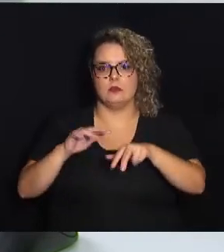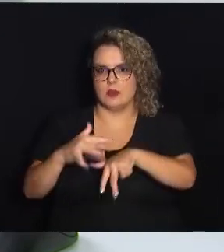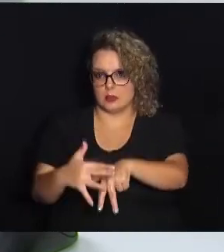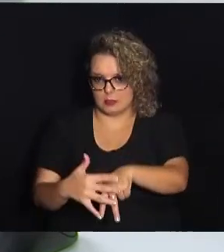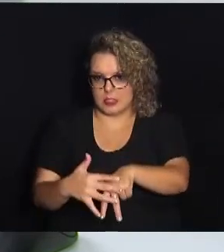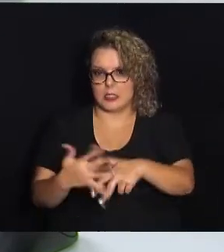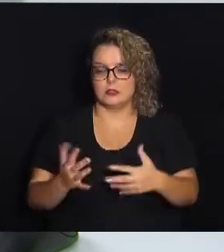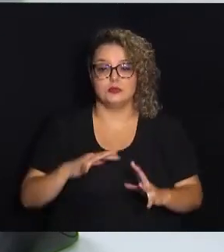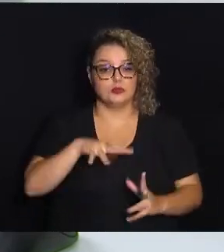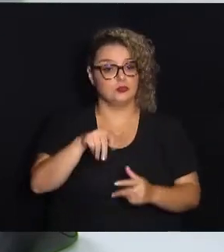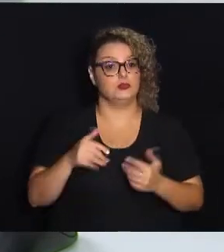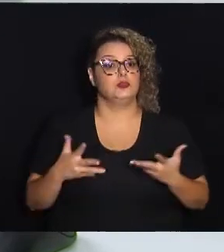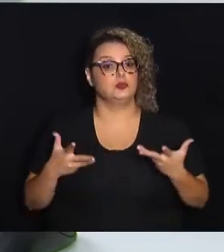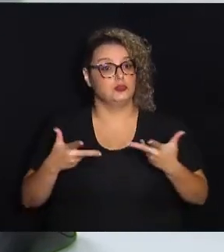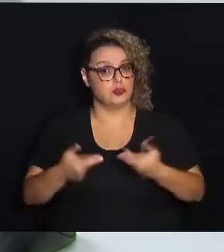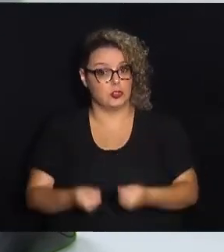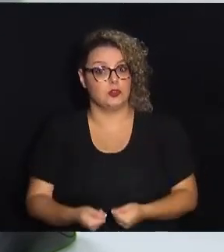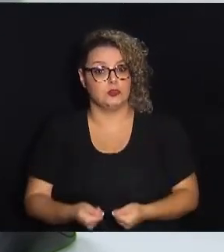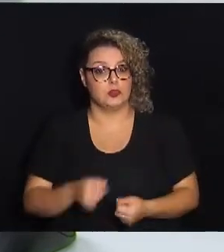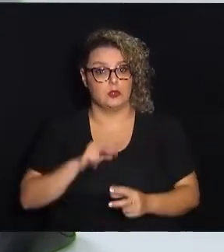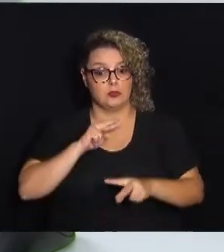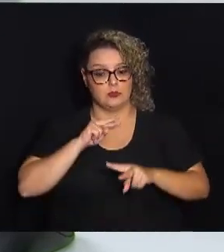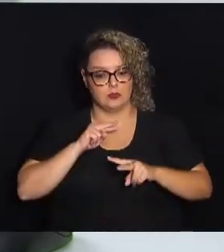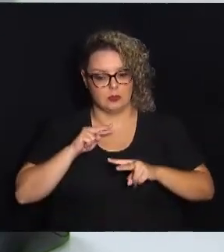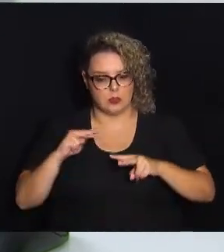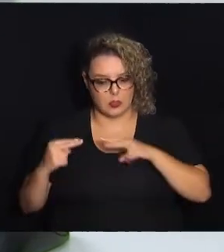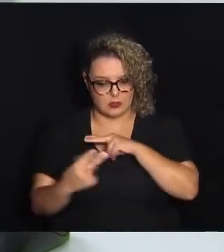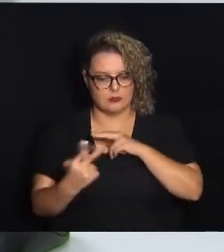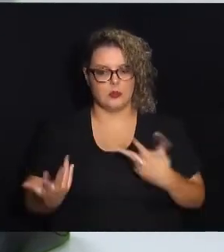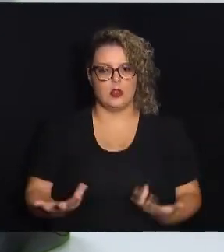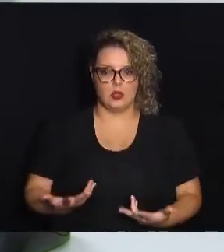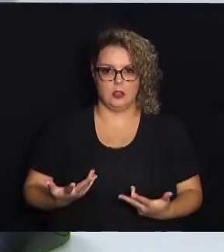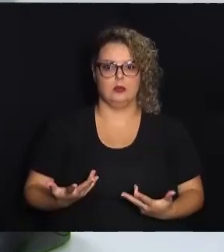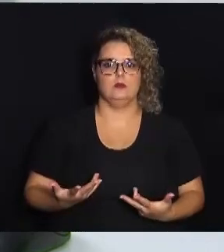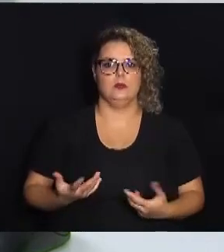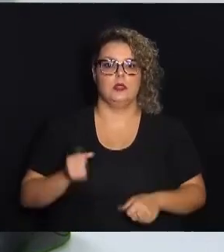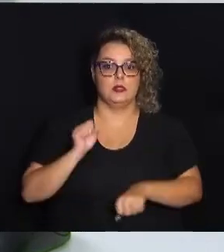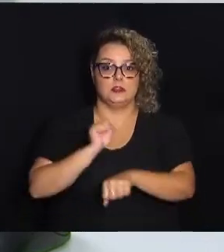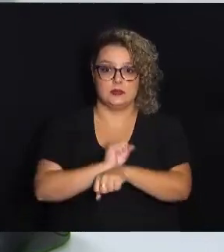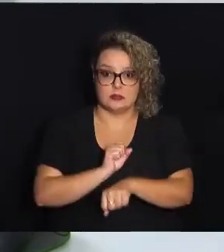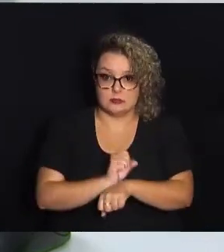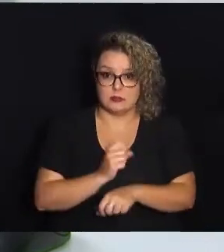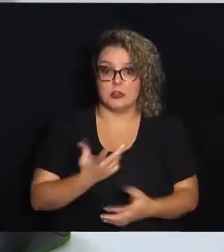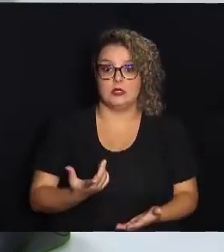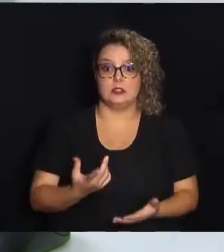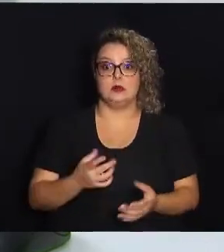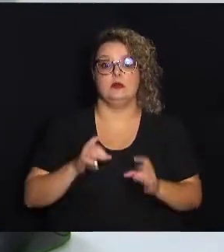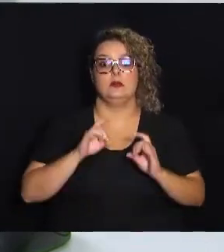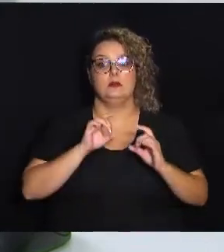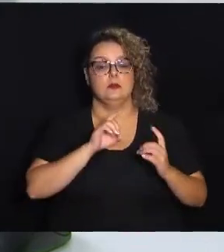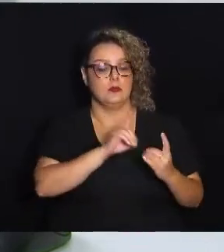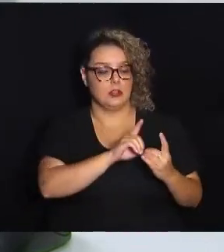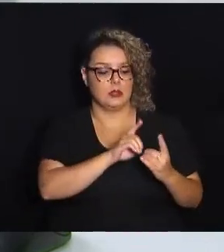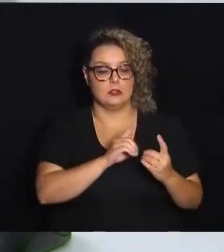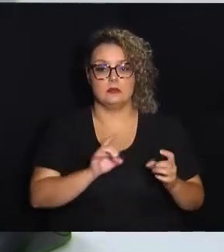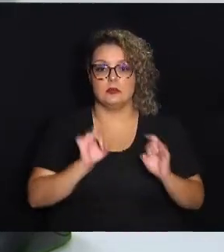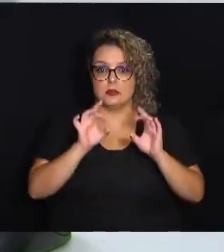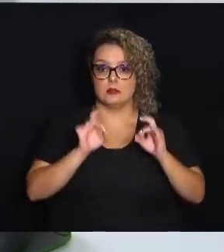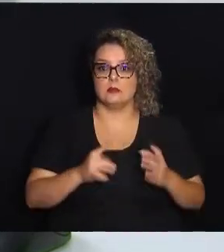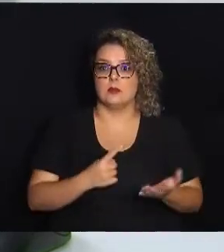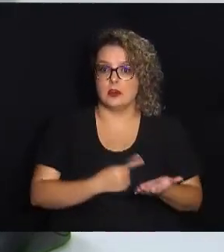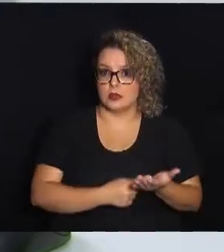telesaúde, saúde digital no mundo inteiro, como uma possibilidade de olhar para os pacientes que estão aguardando um atendimento com